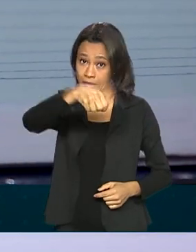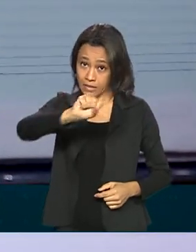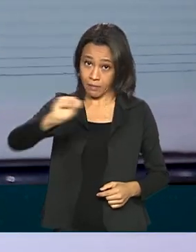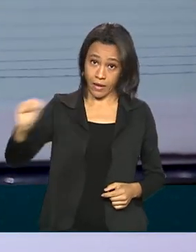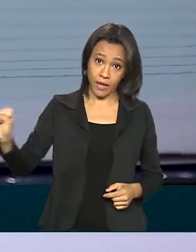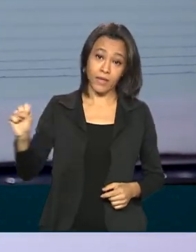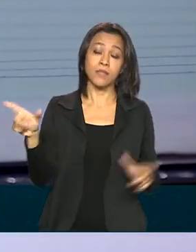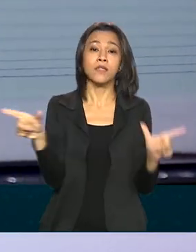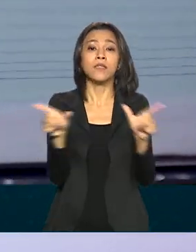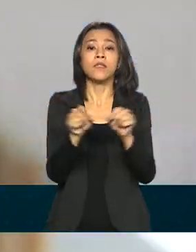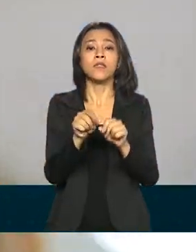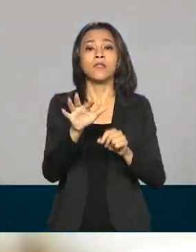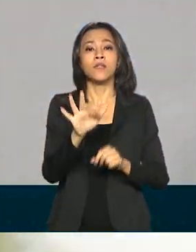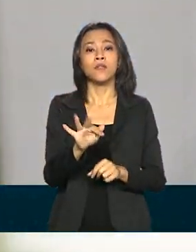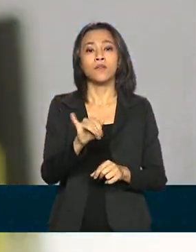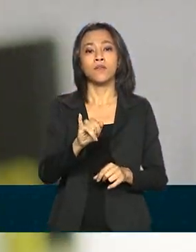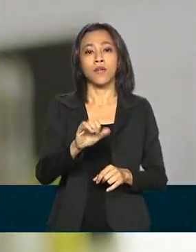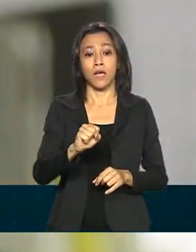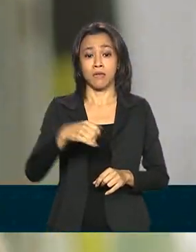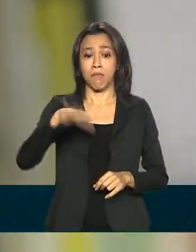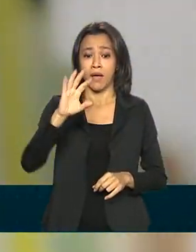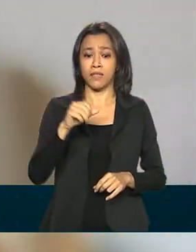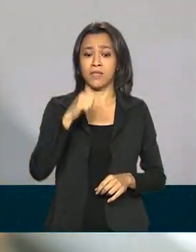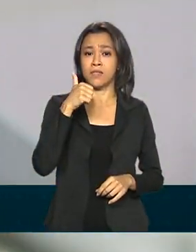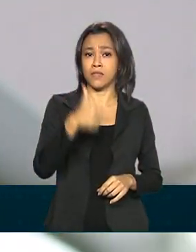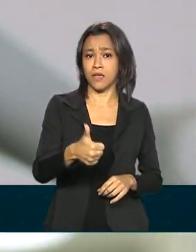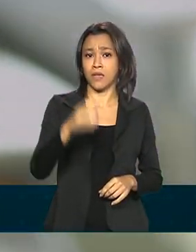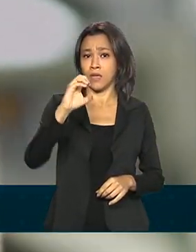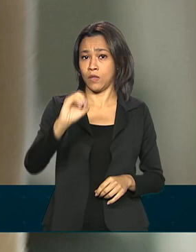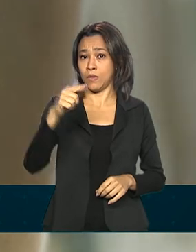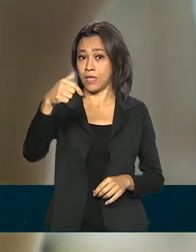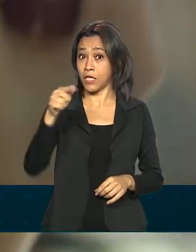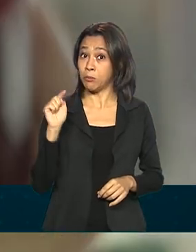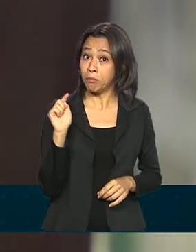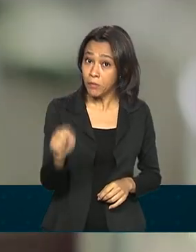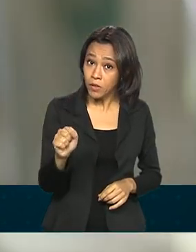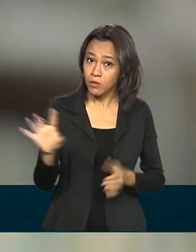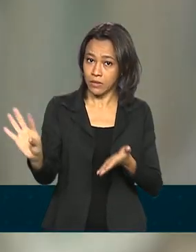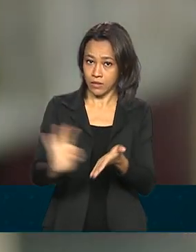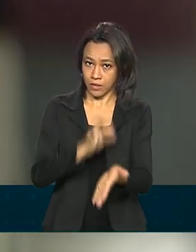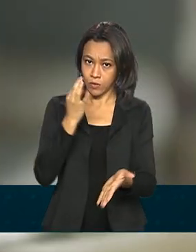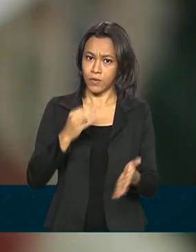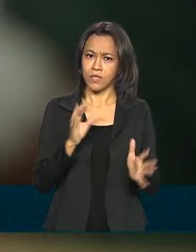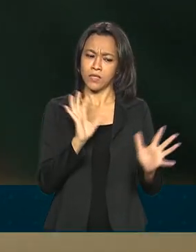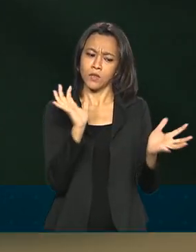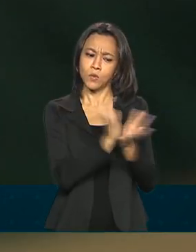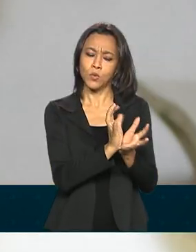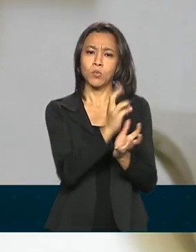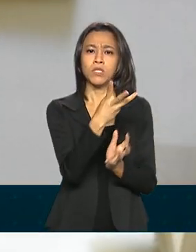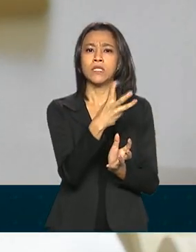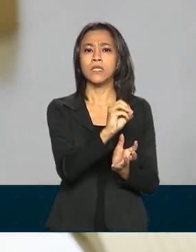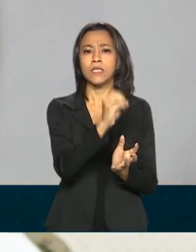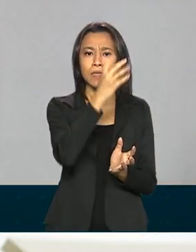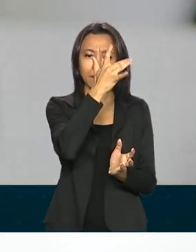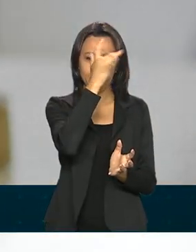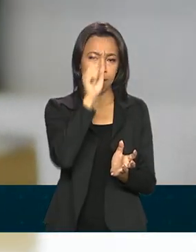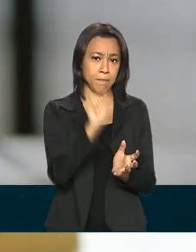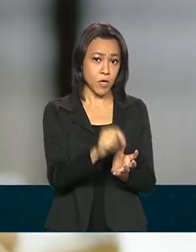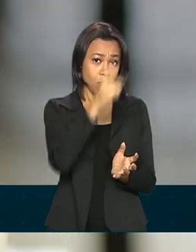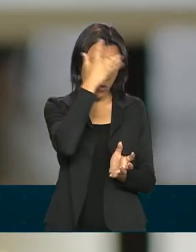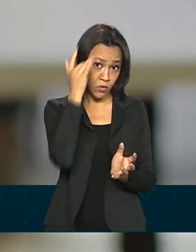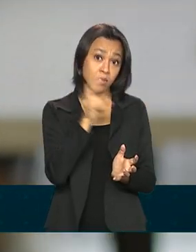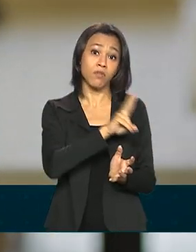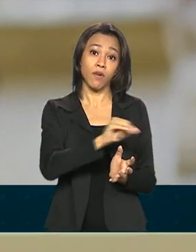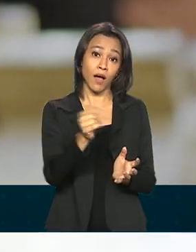mais de 107 mil inscrições. Desse total, 30 mil estudantes serão beneficiados com o financiamento